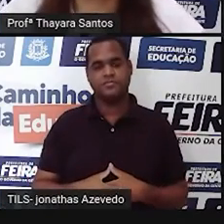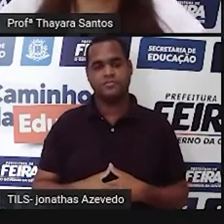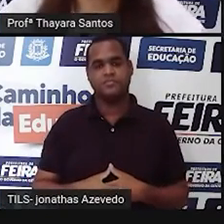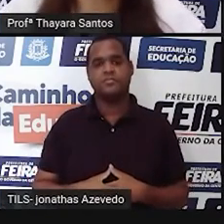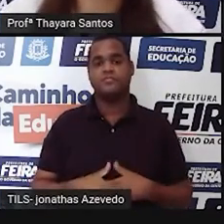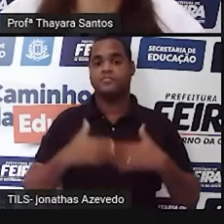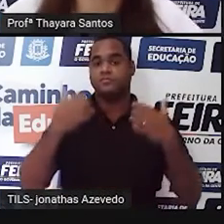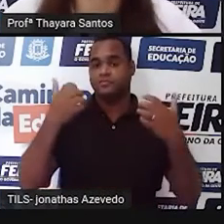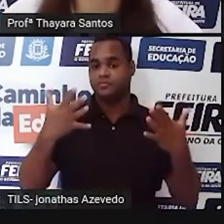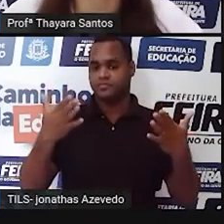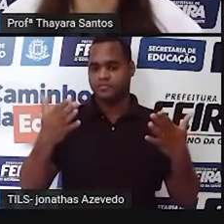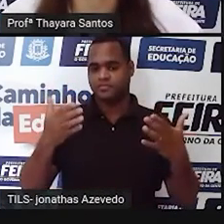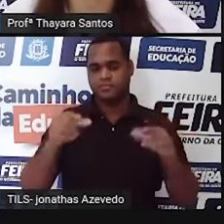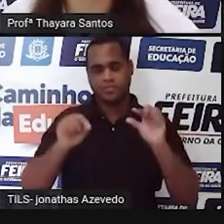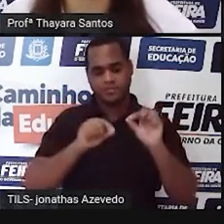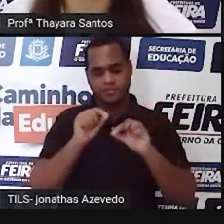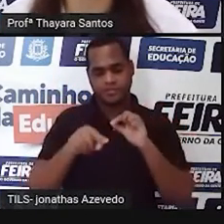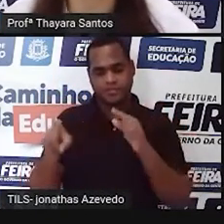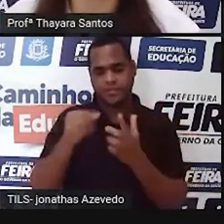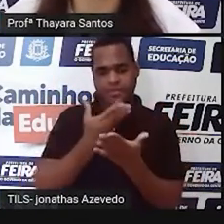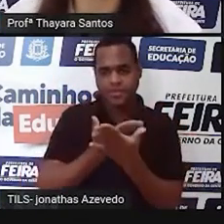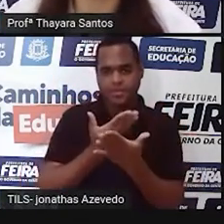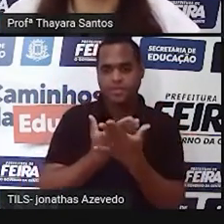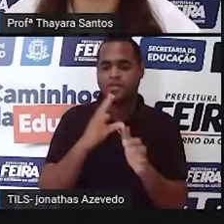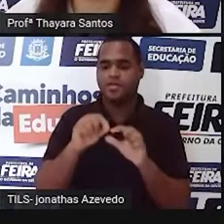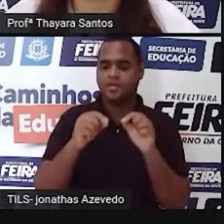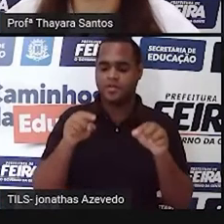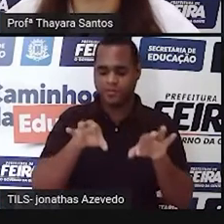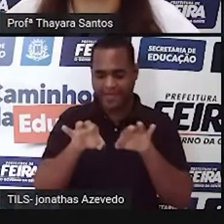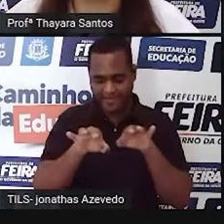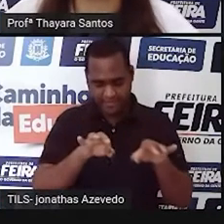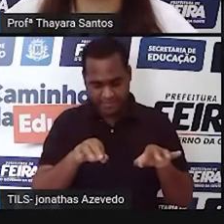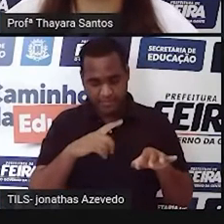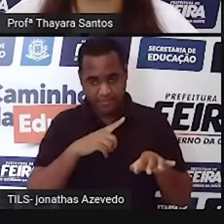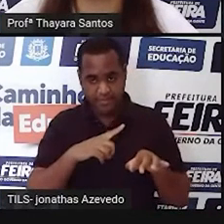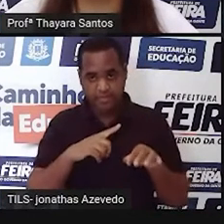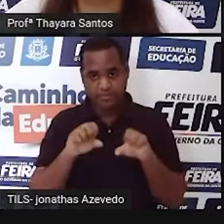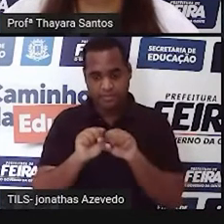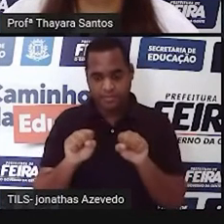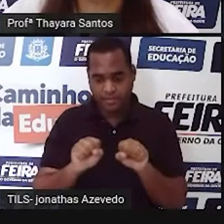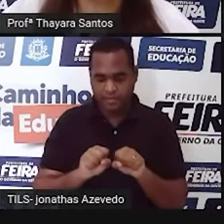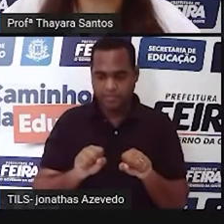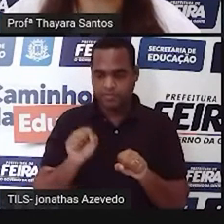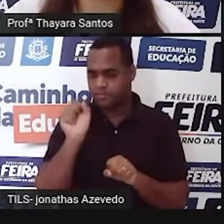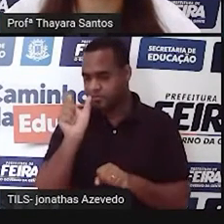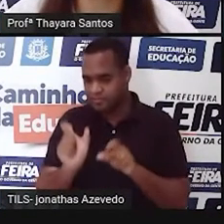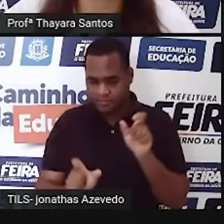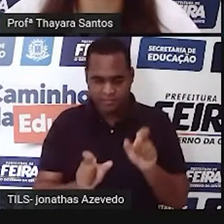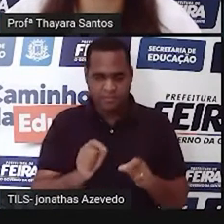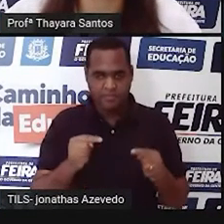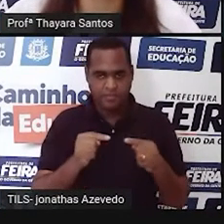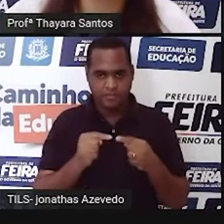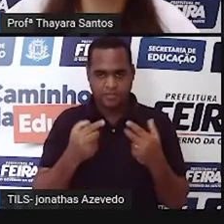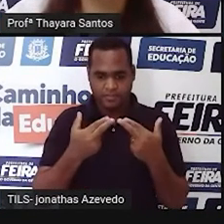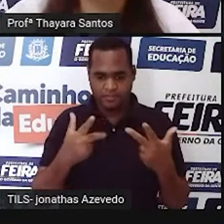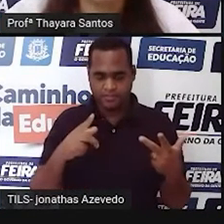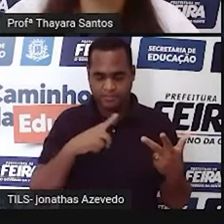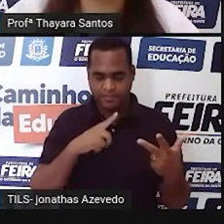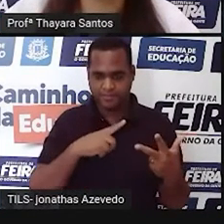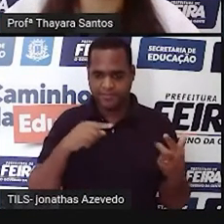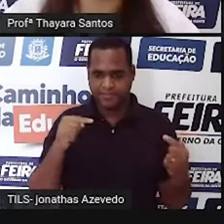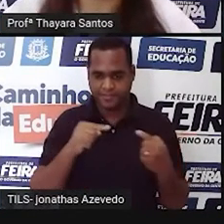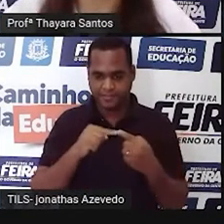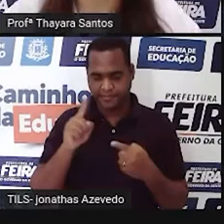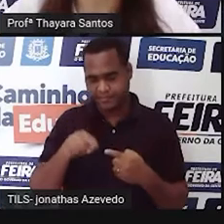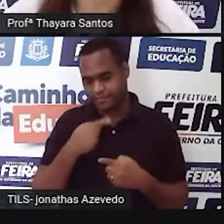Então, agora a gente vai estudar como é que está organizado esse sistema reprodutor humano. Por que é importante a gente falar